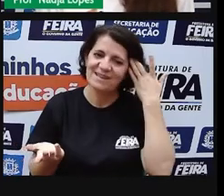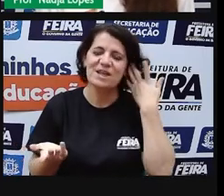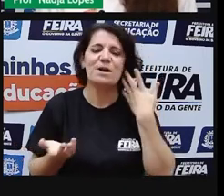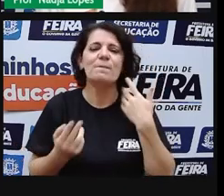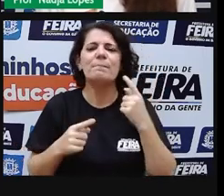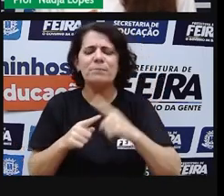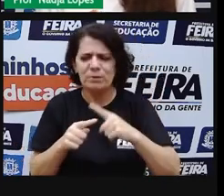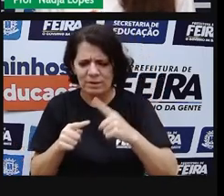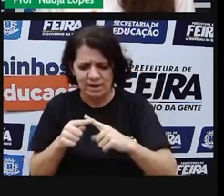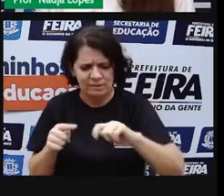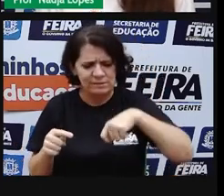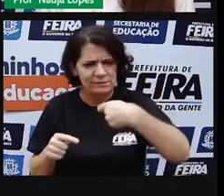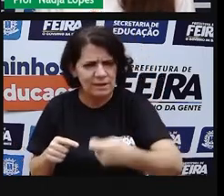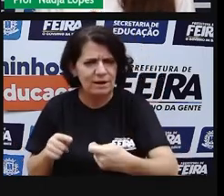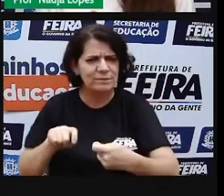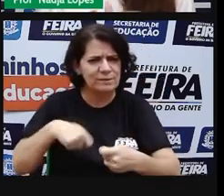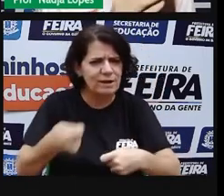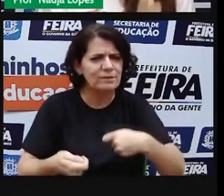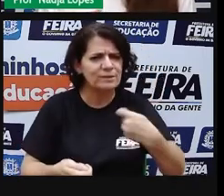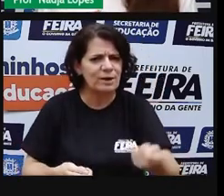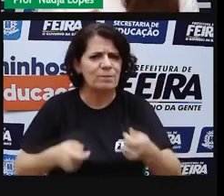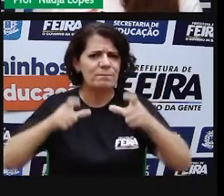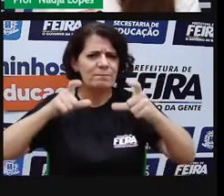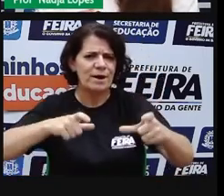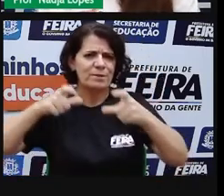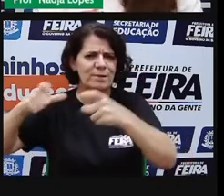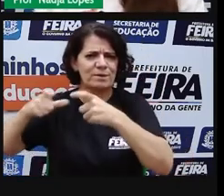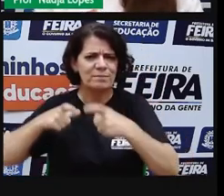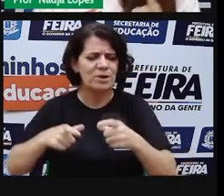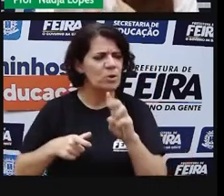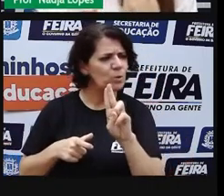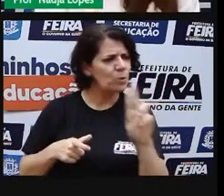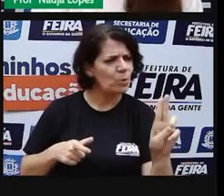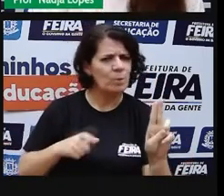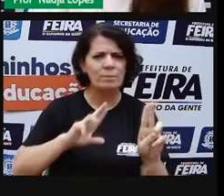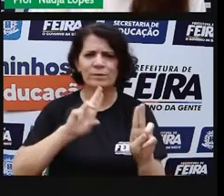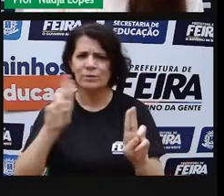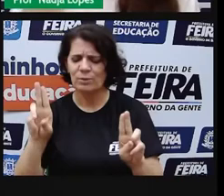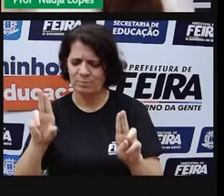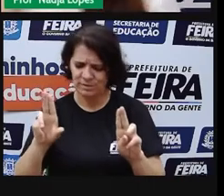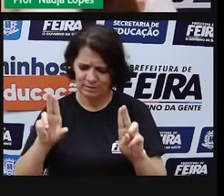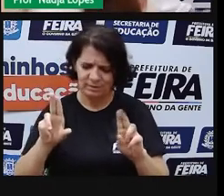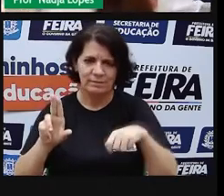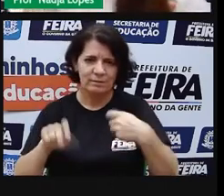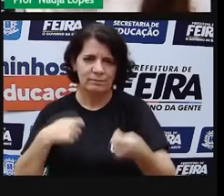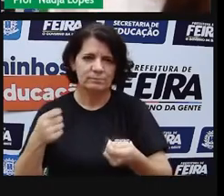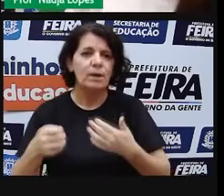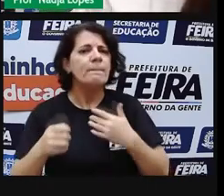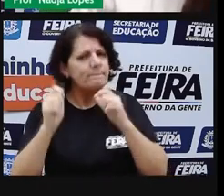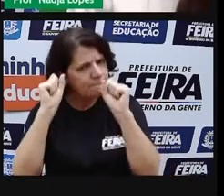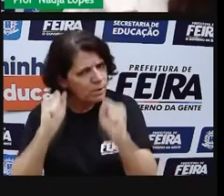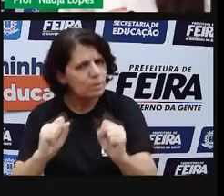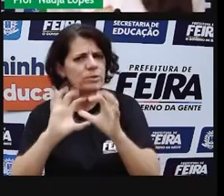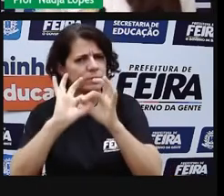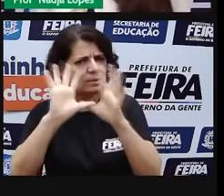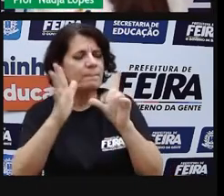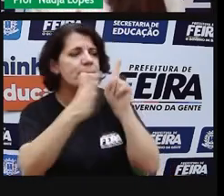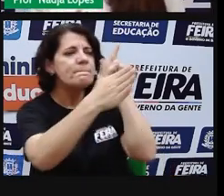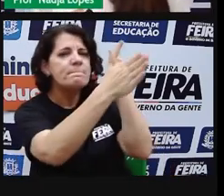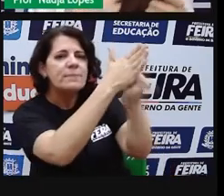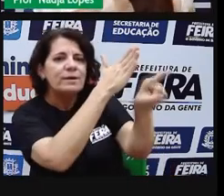surgiu? Procure um morador antigo para saber, manda uma mensagem. A gente não pode ir na casa, temos que manter o distanciamento.